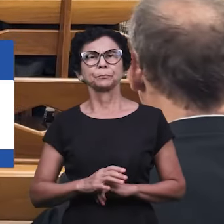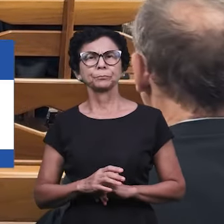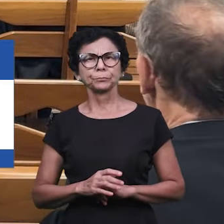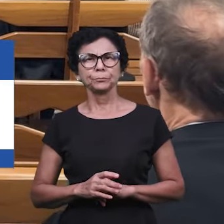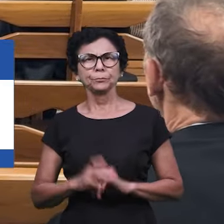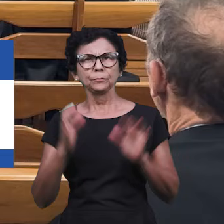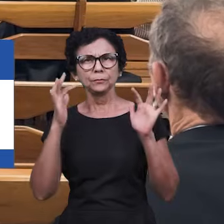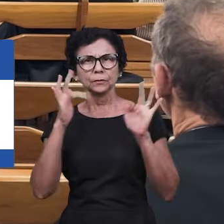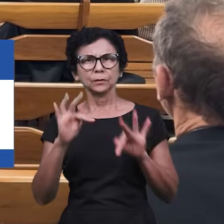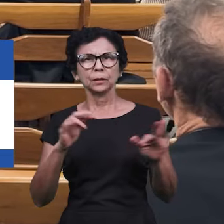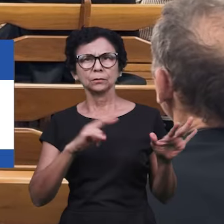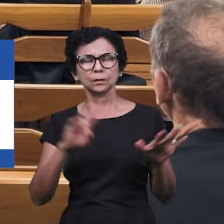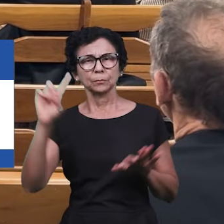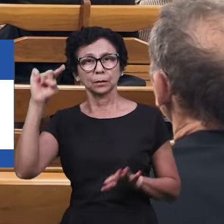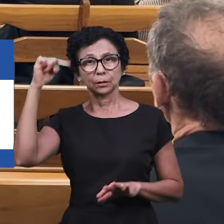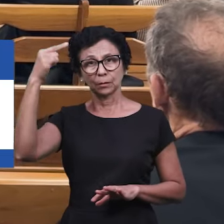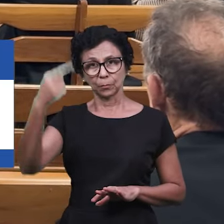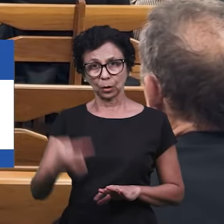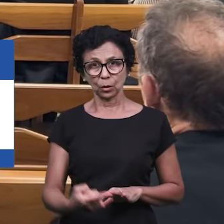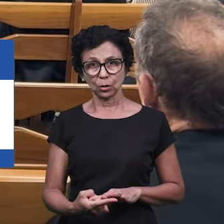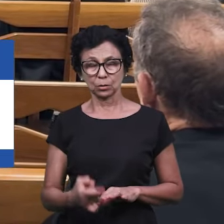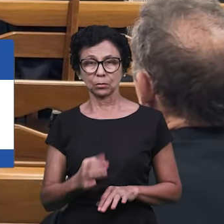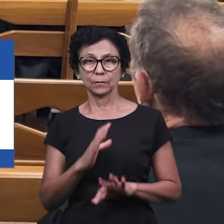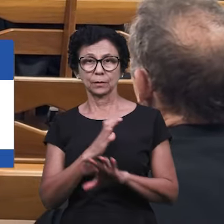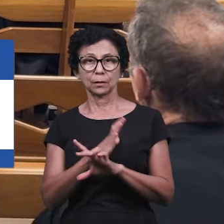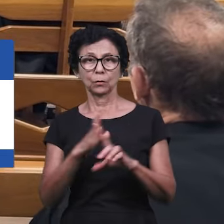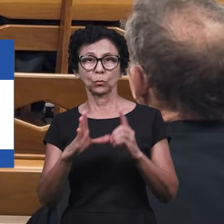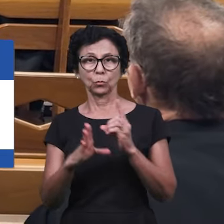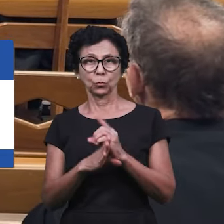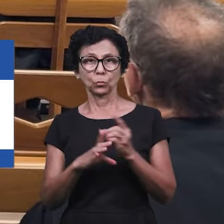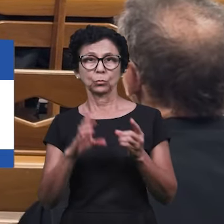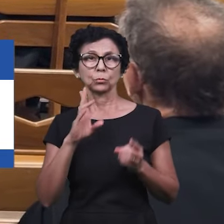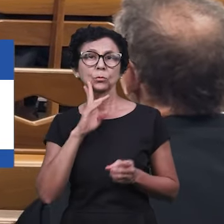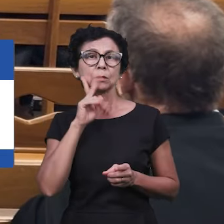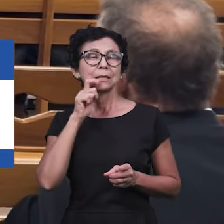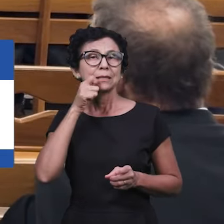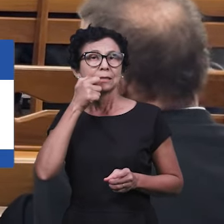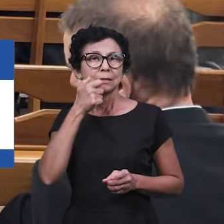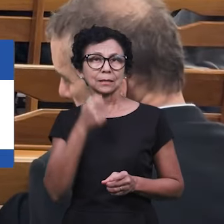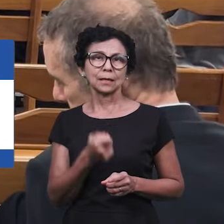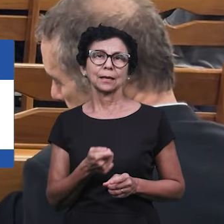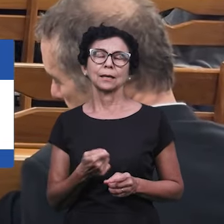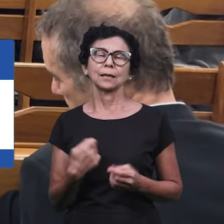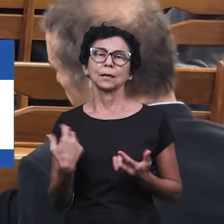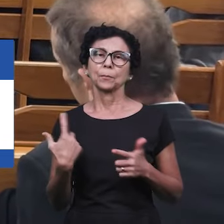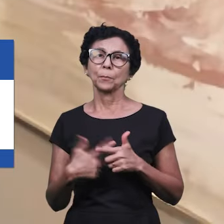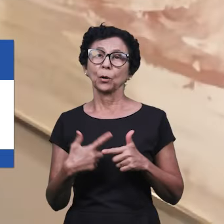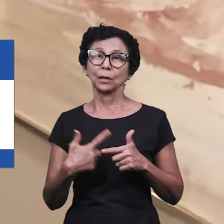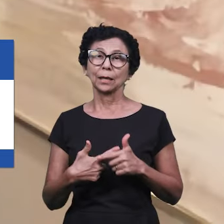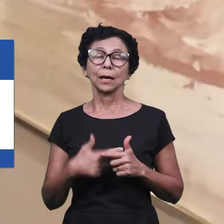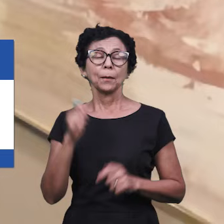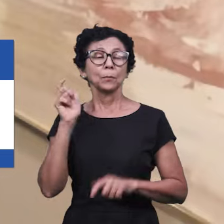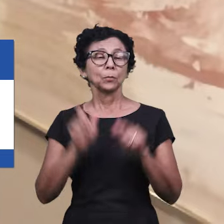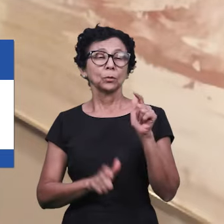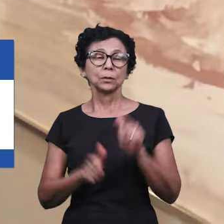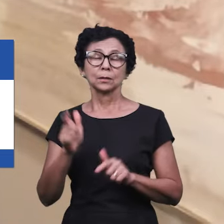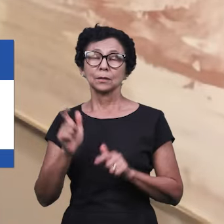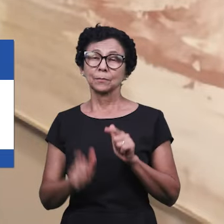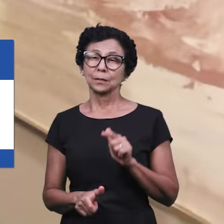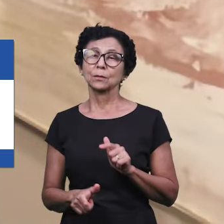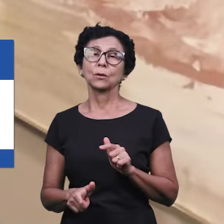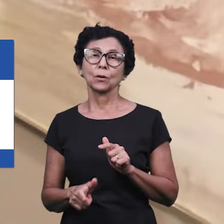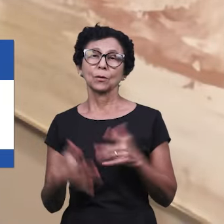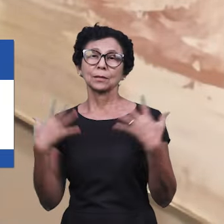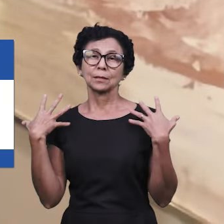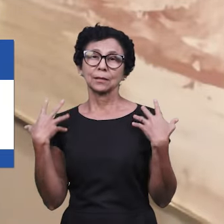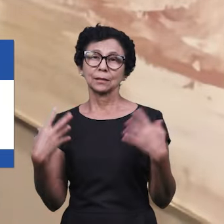realizada uma série de cultos de glorificação a Deus pelo crescimento da igreja, pelas vidas salvas naquela